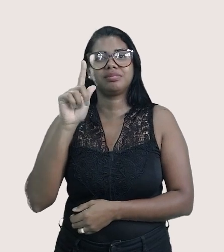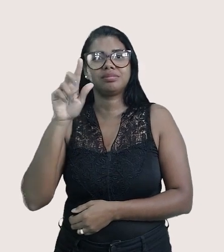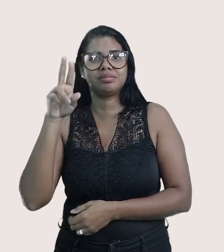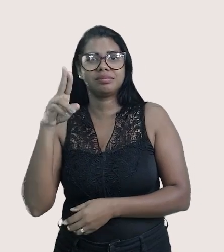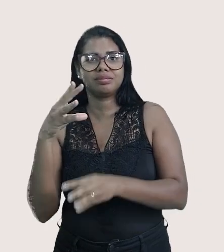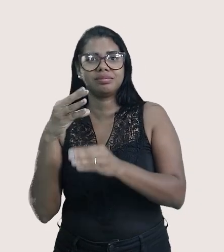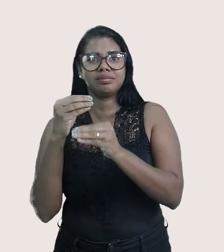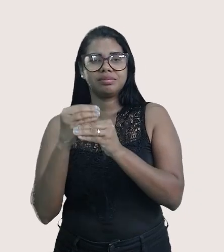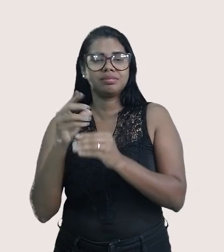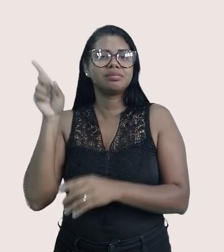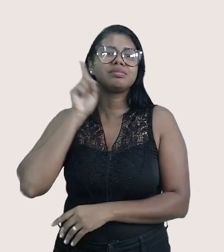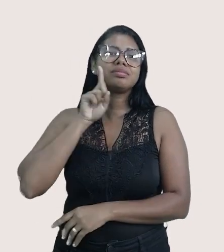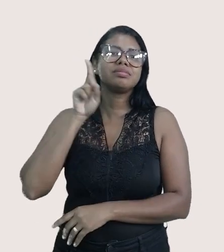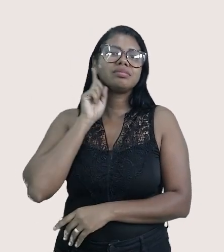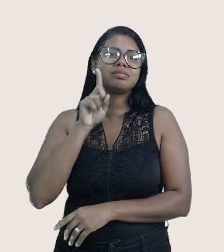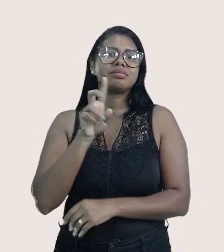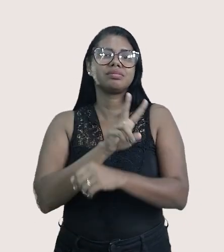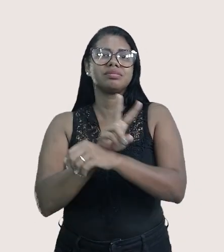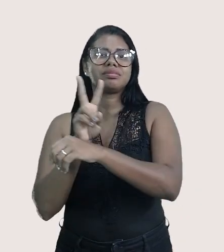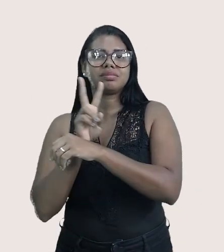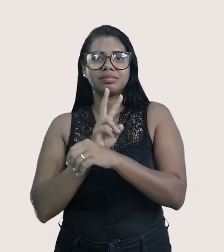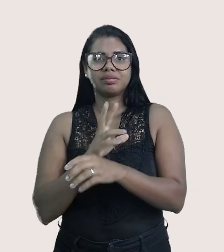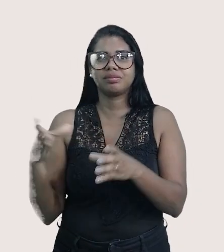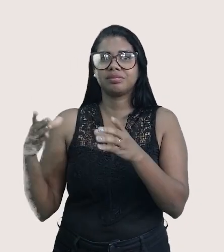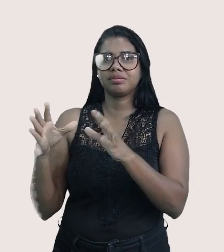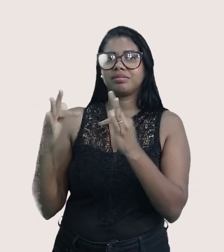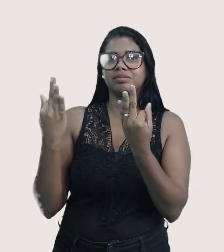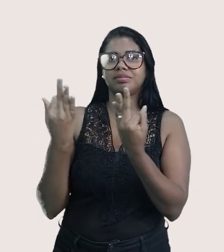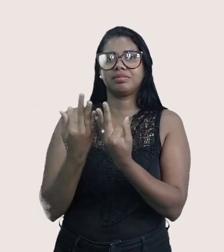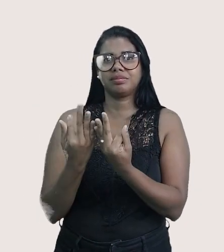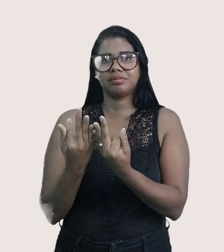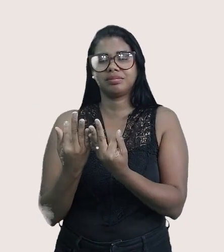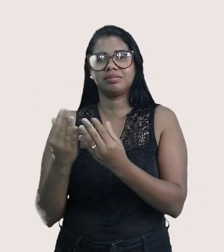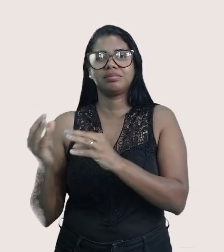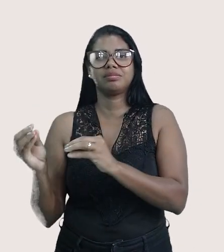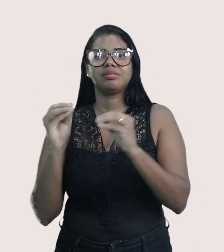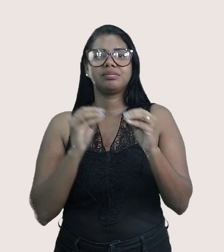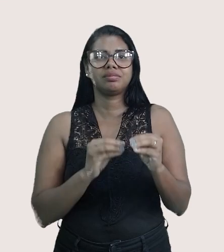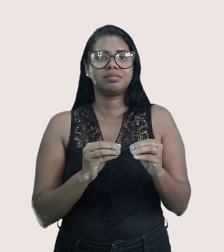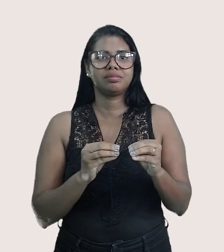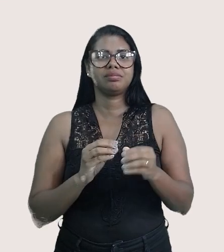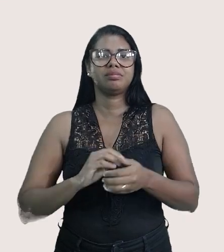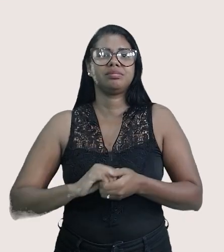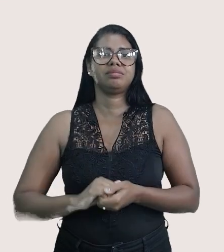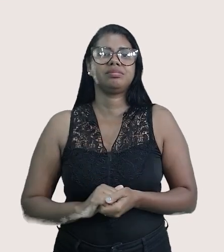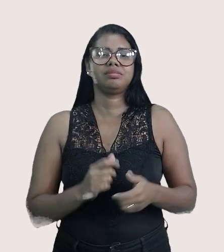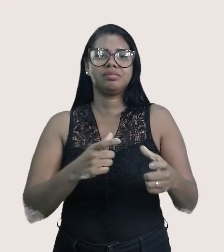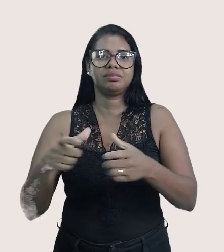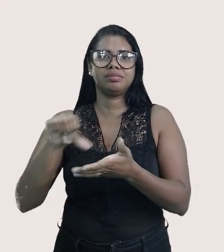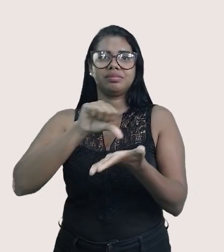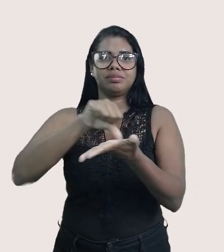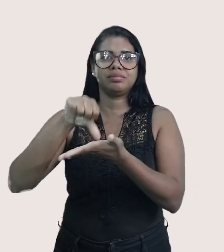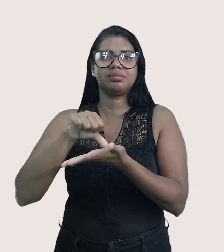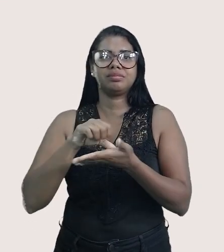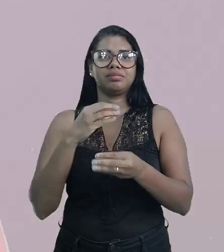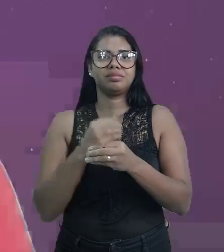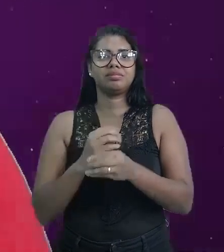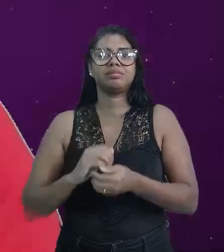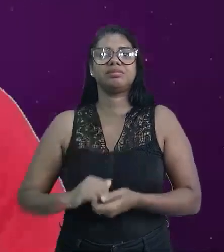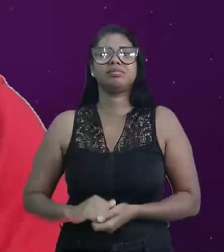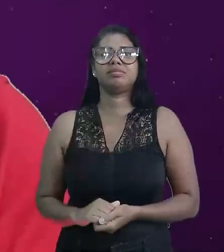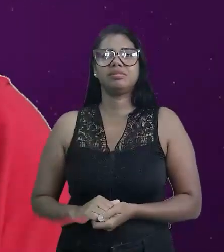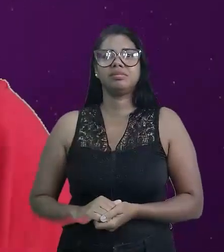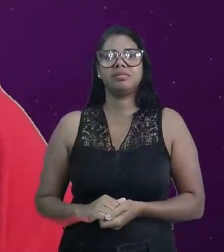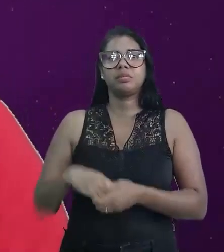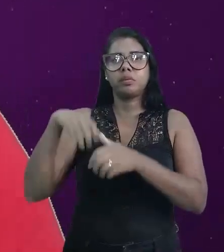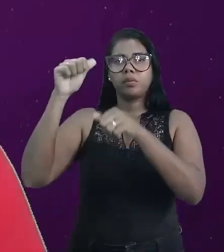Comissariado das Nações Unidas para Refugiados, erguida em um dos raros terrenos vagos da capital. Volta aqui para mim. Tem